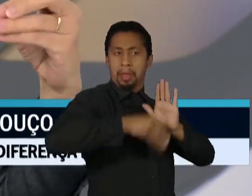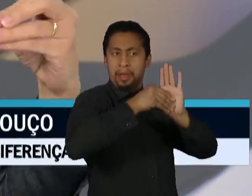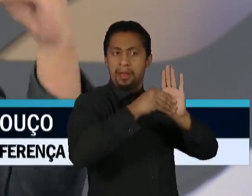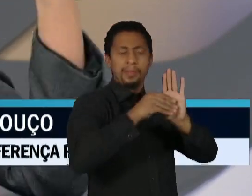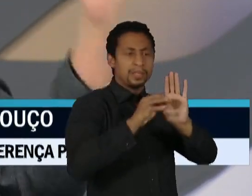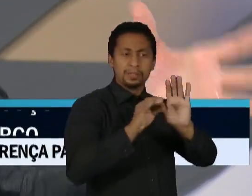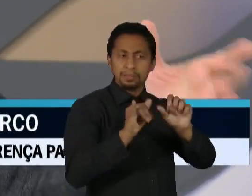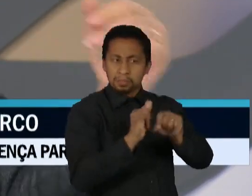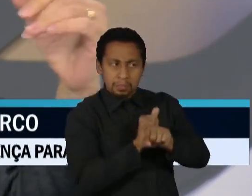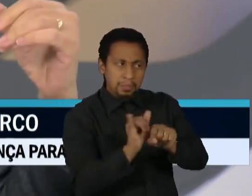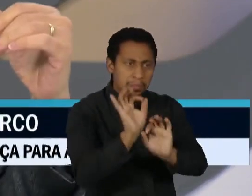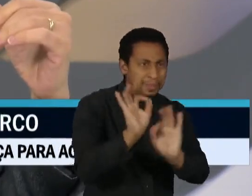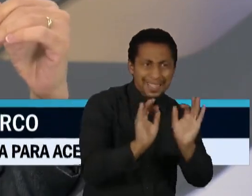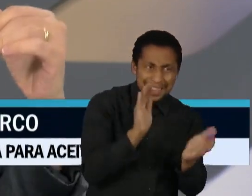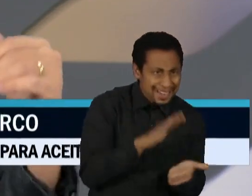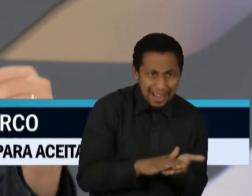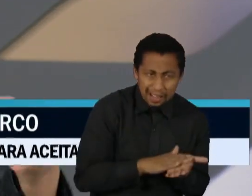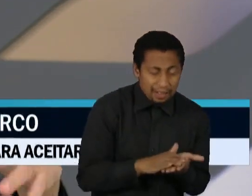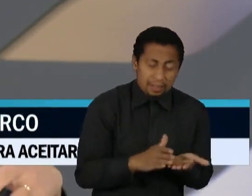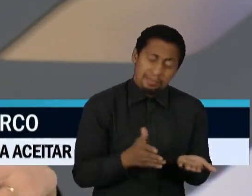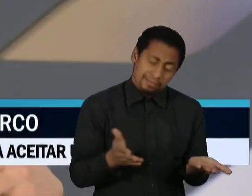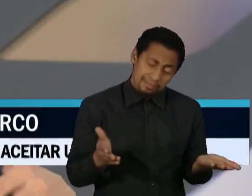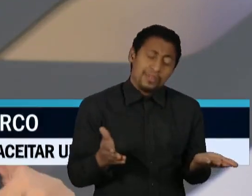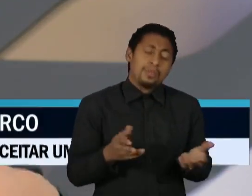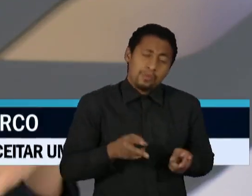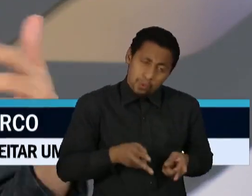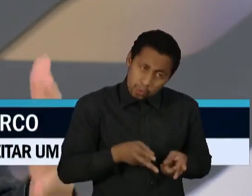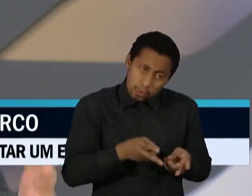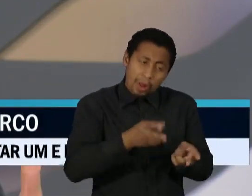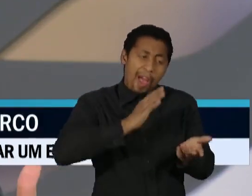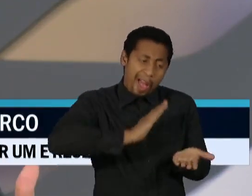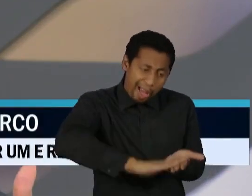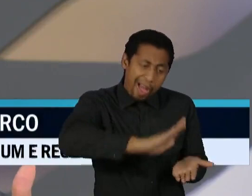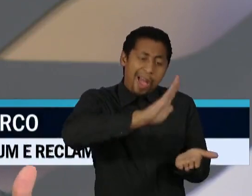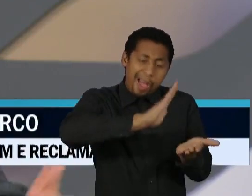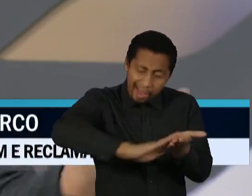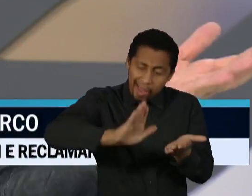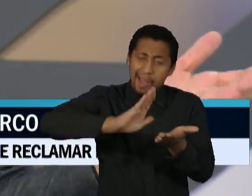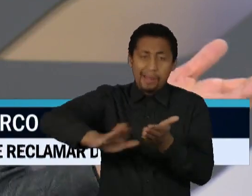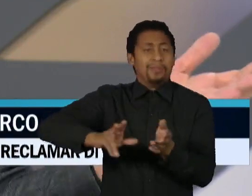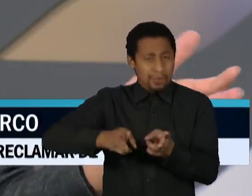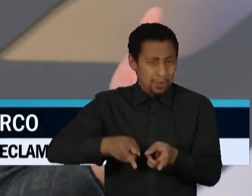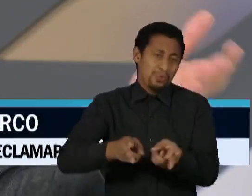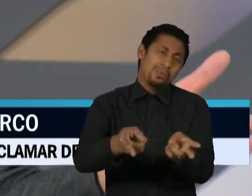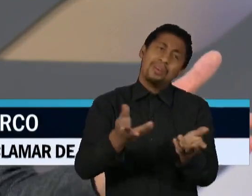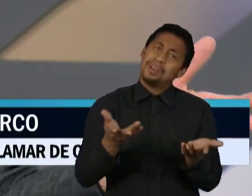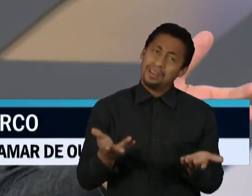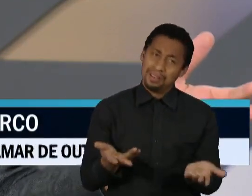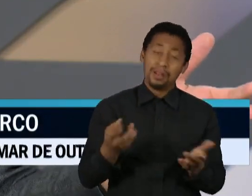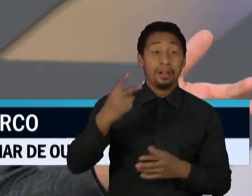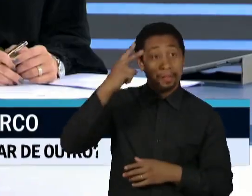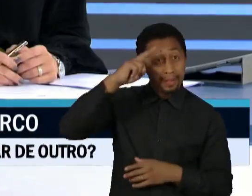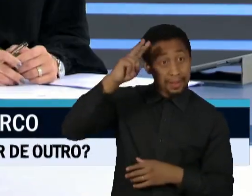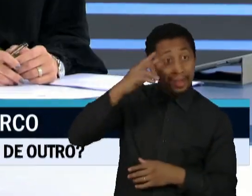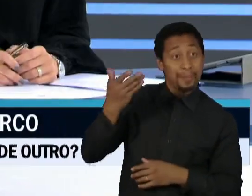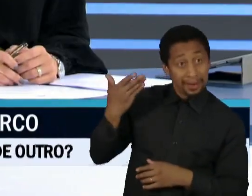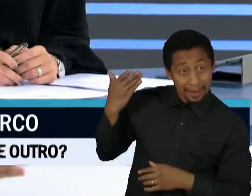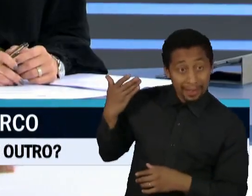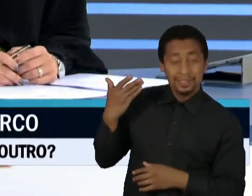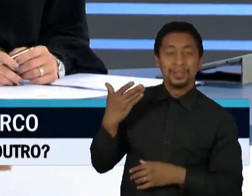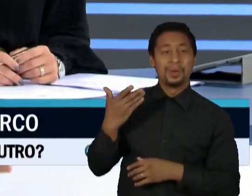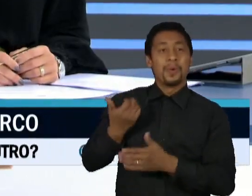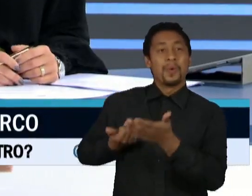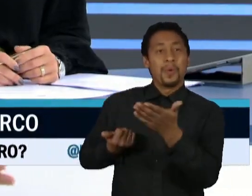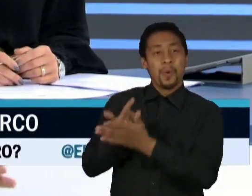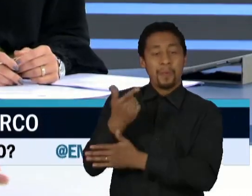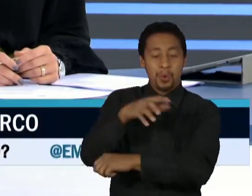balcanizado, fisiológico, sem nenhuma reflexão de onde ele é mais necessário. Você se lembra a história do kit de robótica para